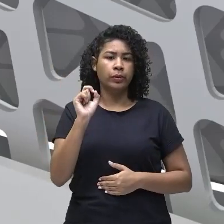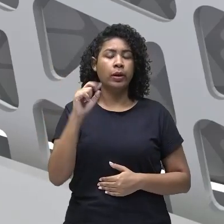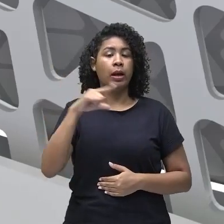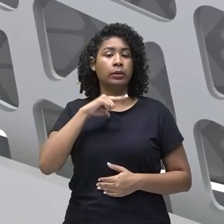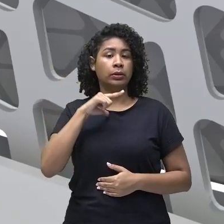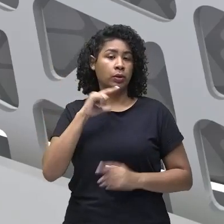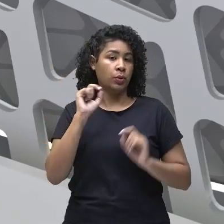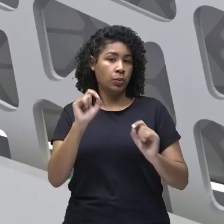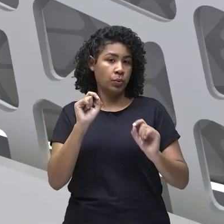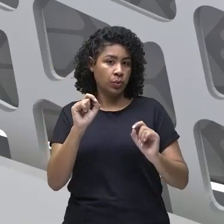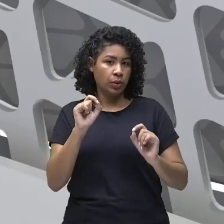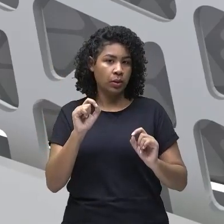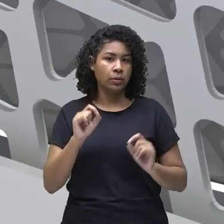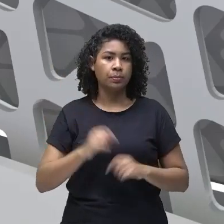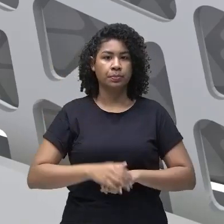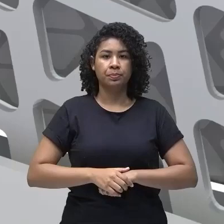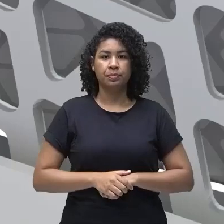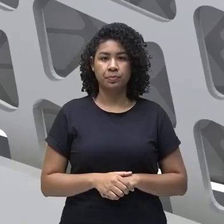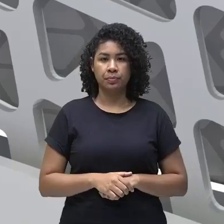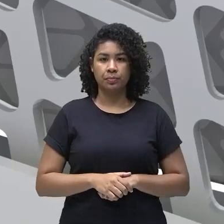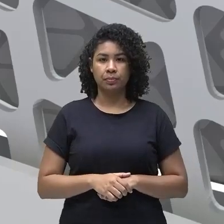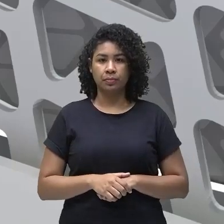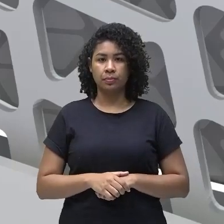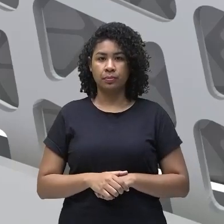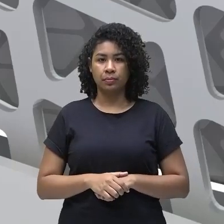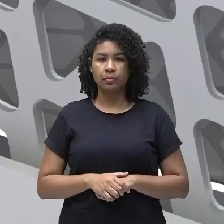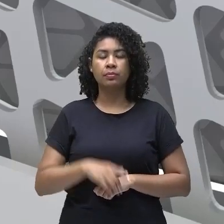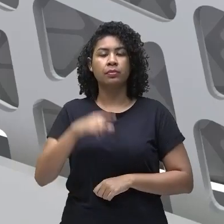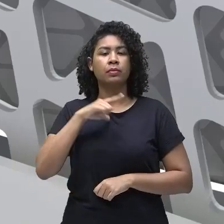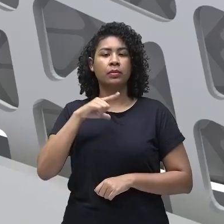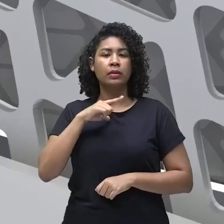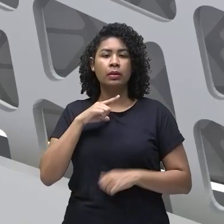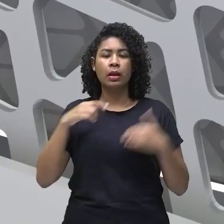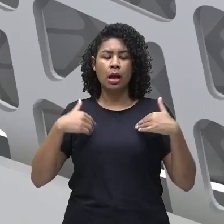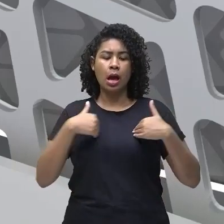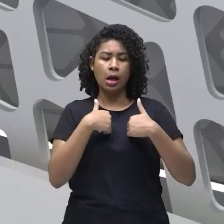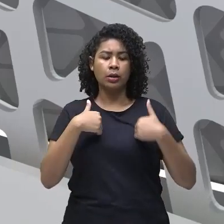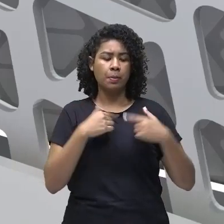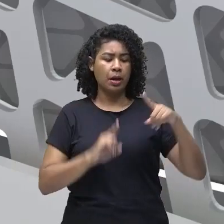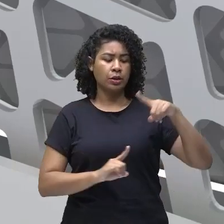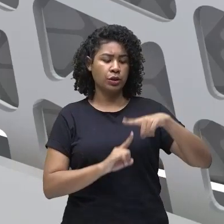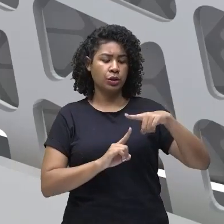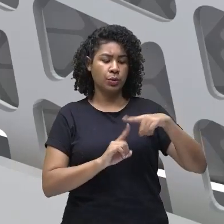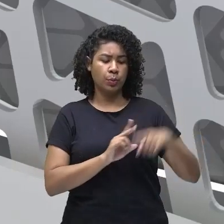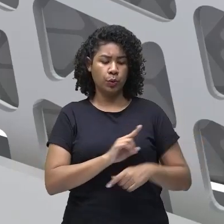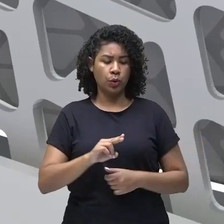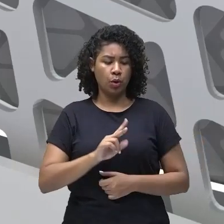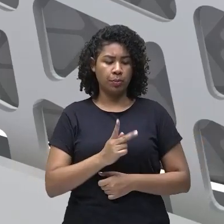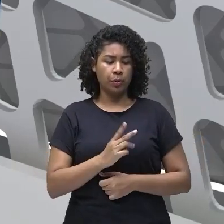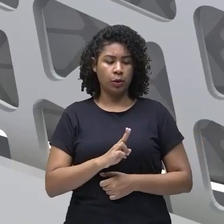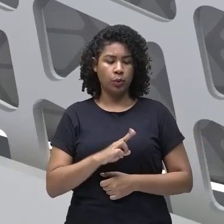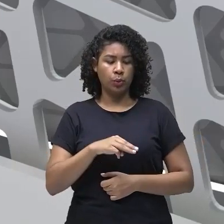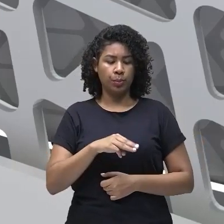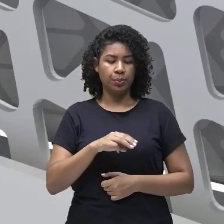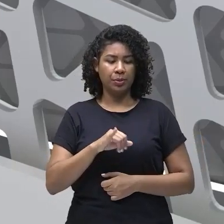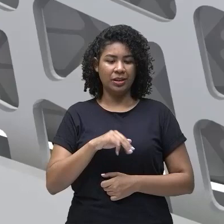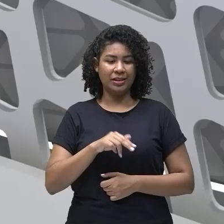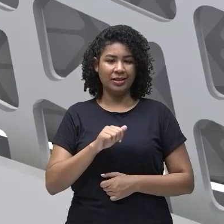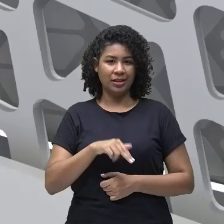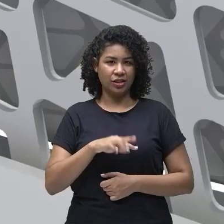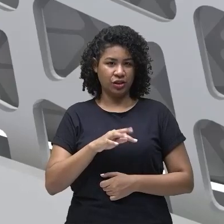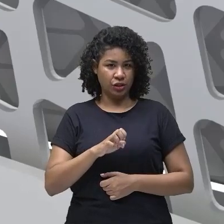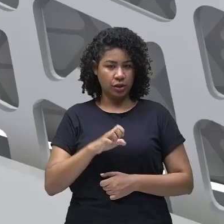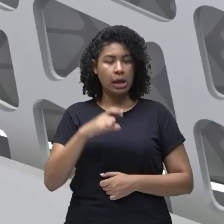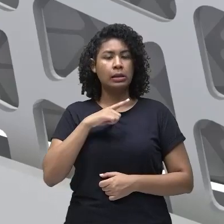funcionam com rumens, são animais ruminantes. O que isso significa? Que eles se alimentam, esse alimento